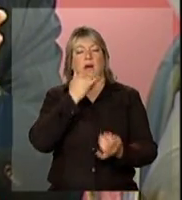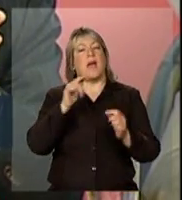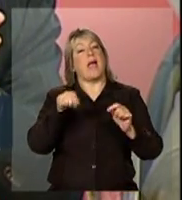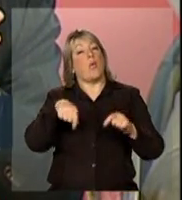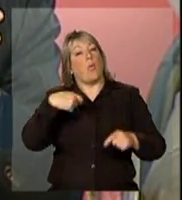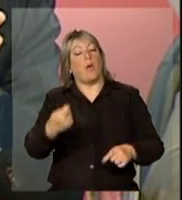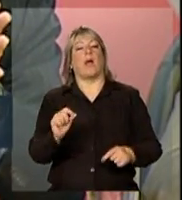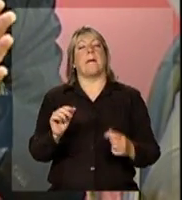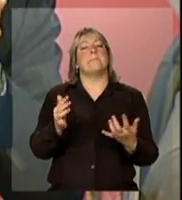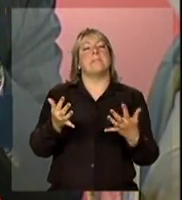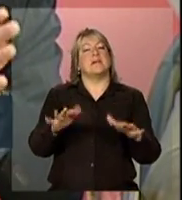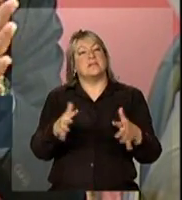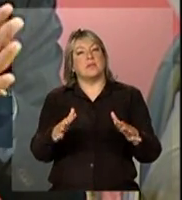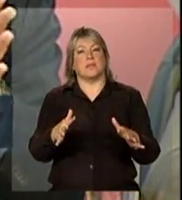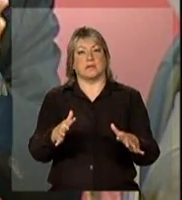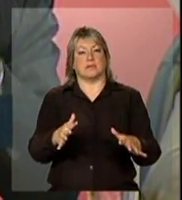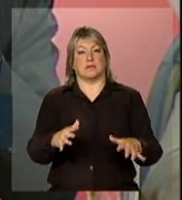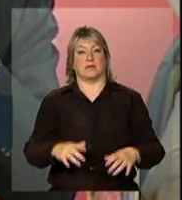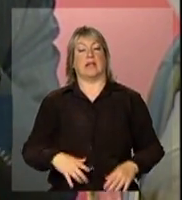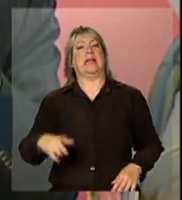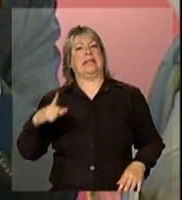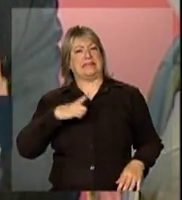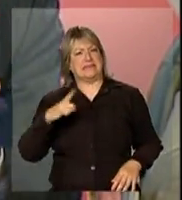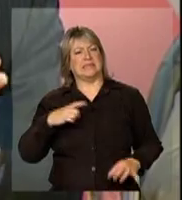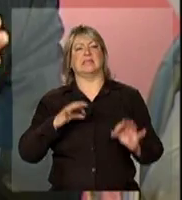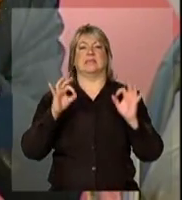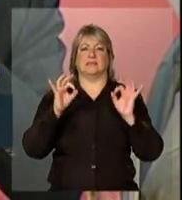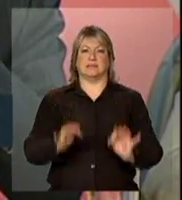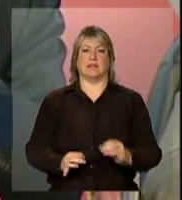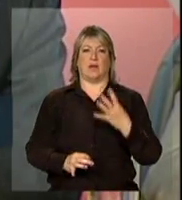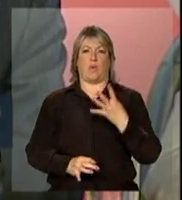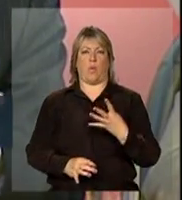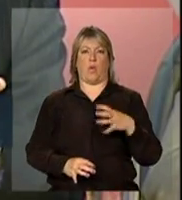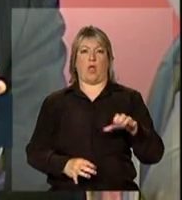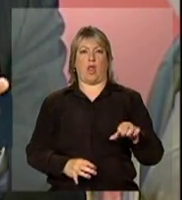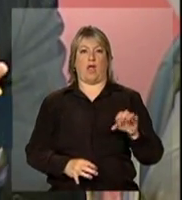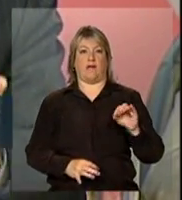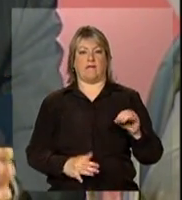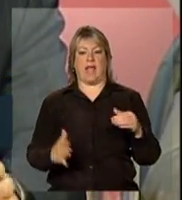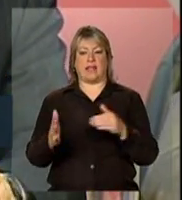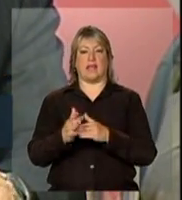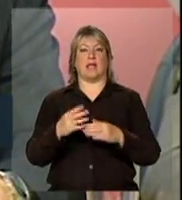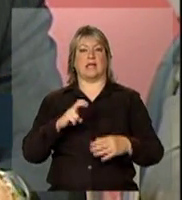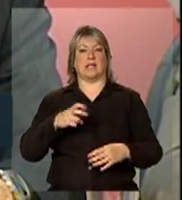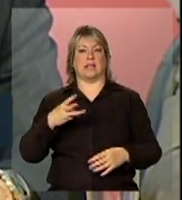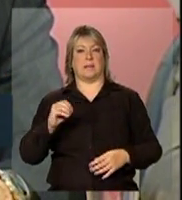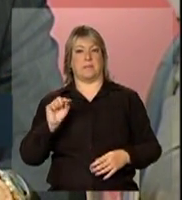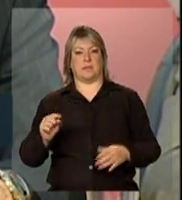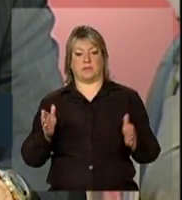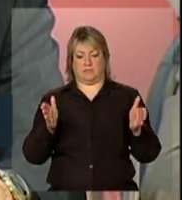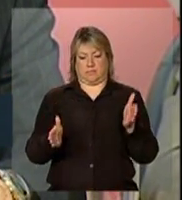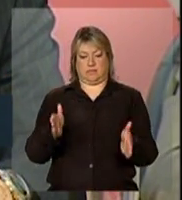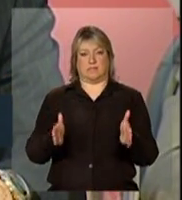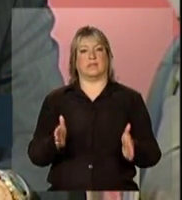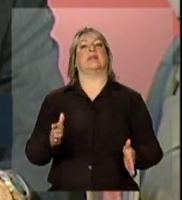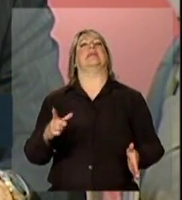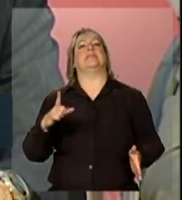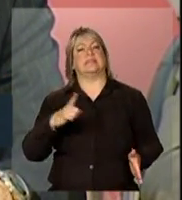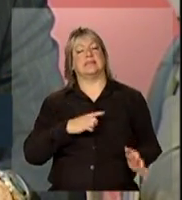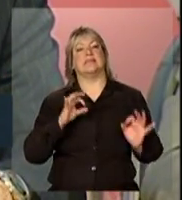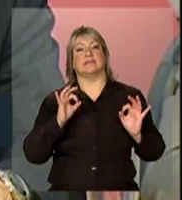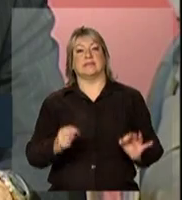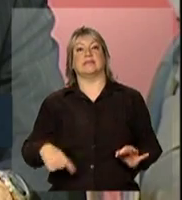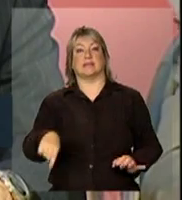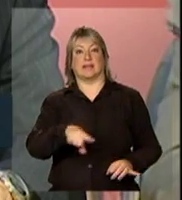mesma estimativa. A poderia dizer certamente que tem entre 490 a 530 mil pessoas estimadas